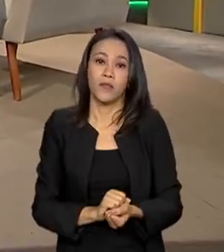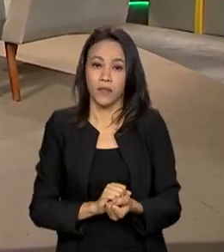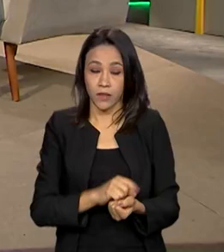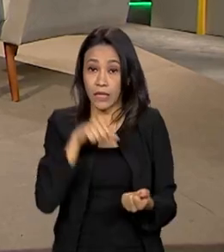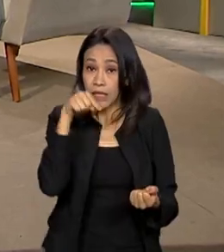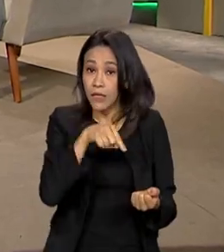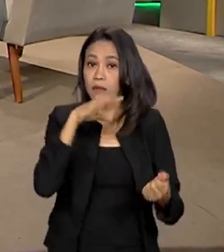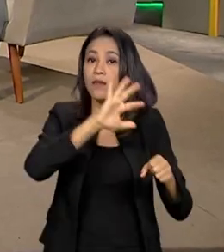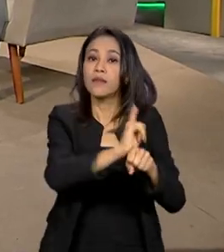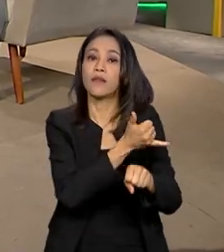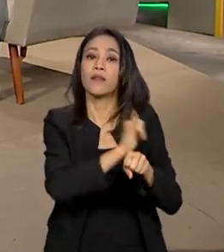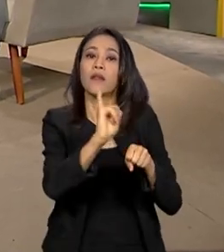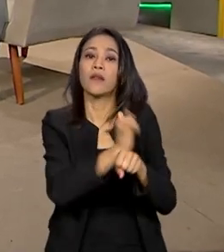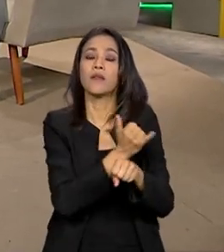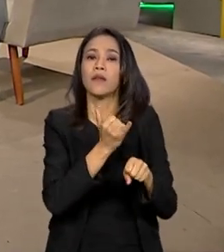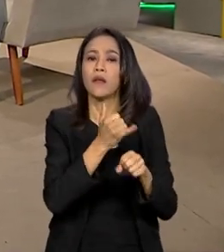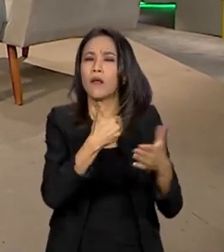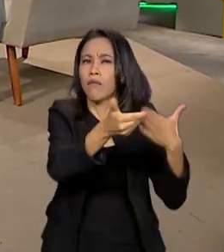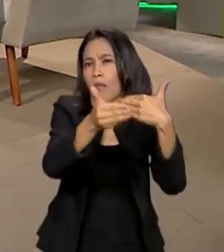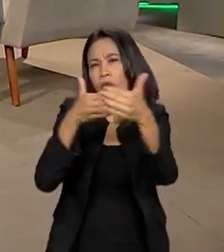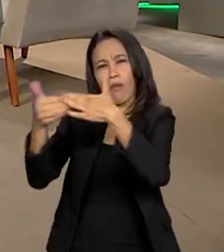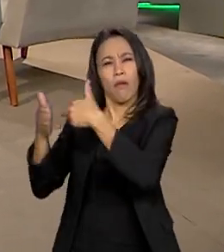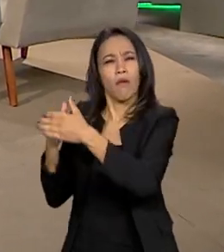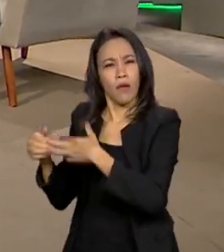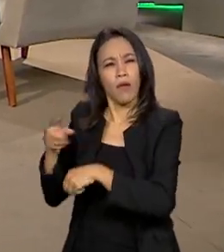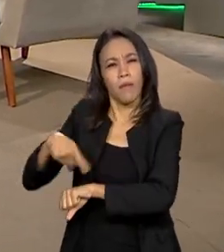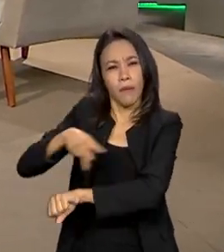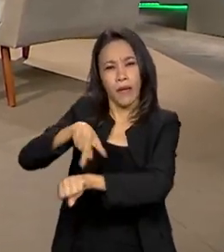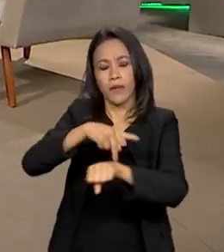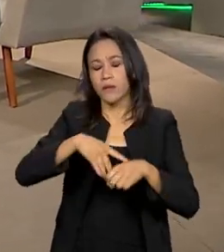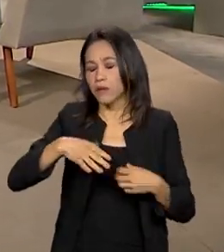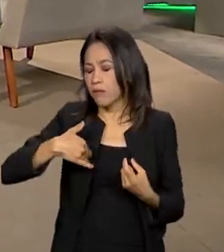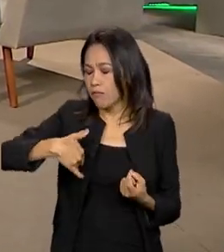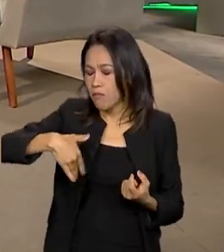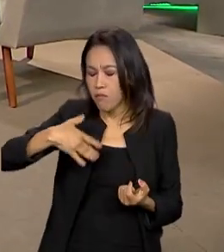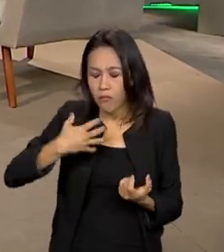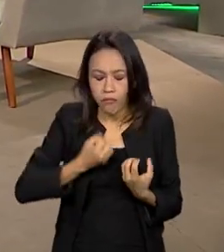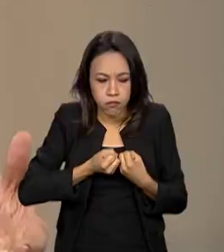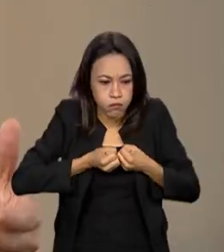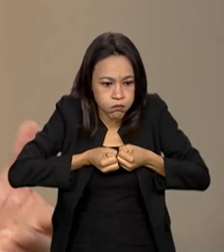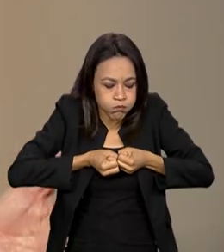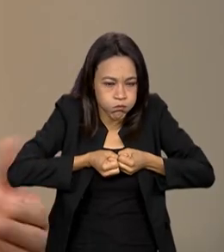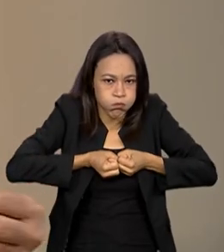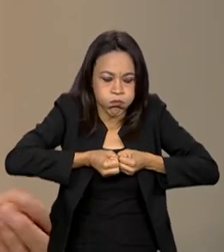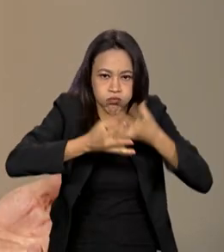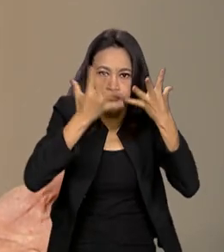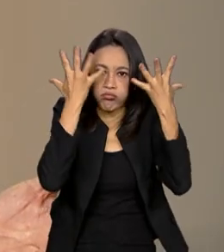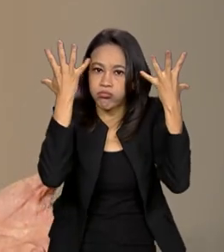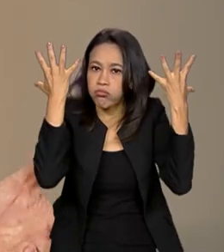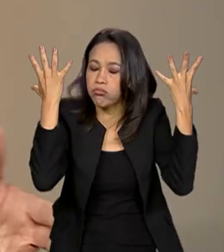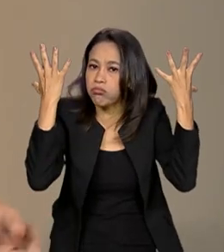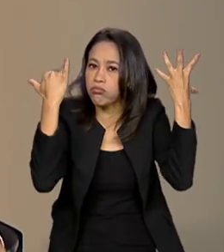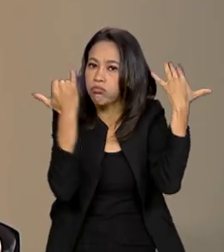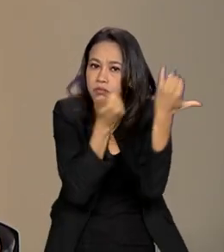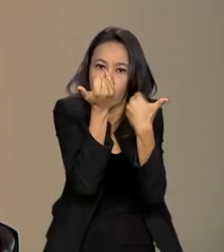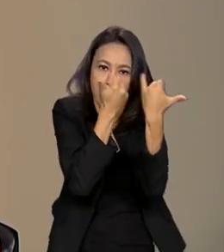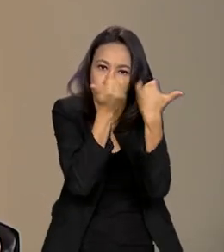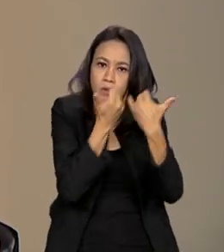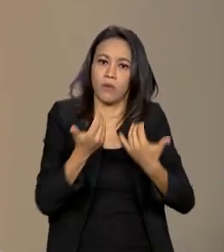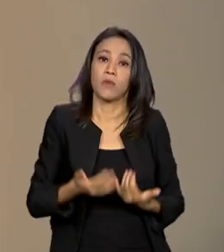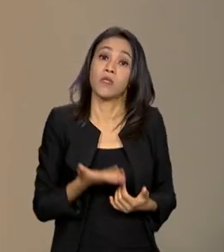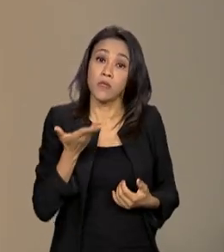estratégico de qualquer país. São trilhões e trilhões de informações e essas informações são utilizadas